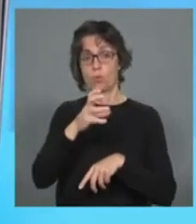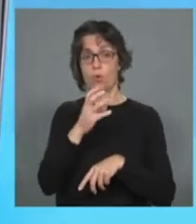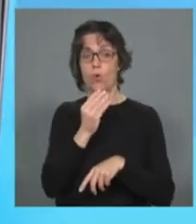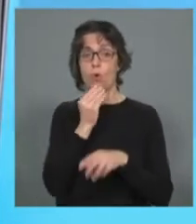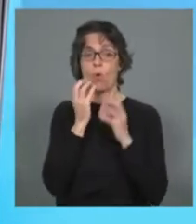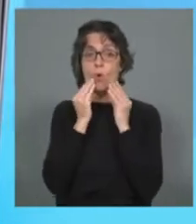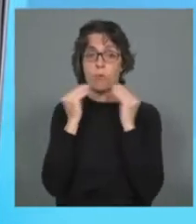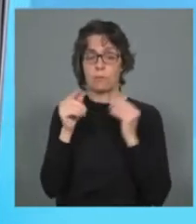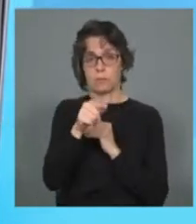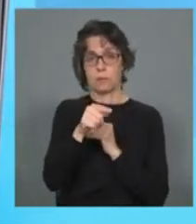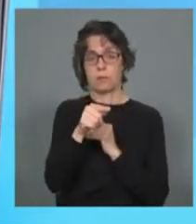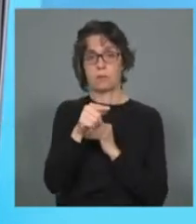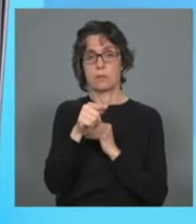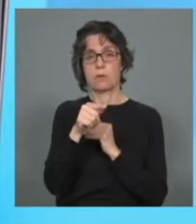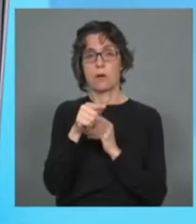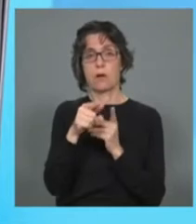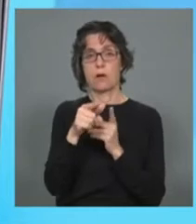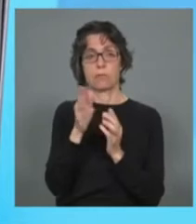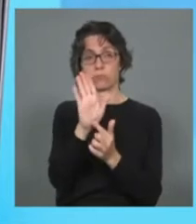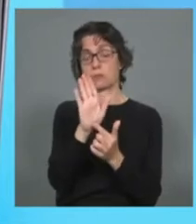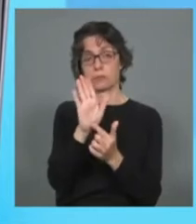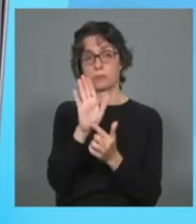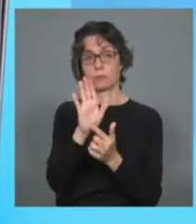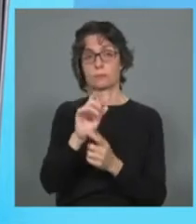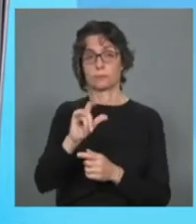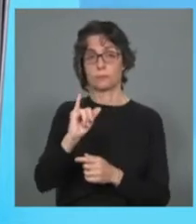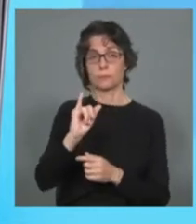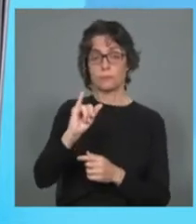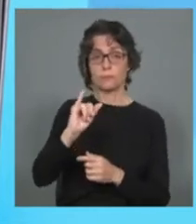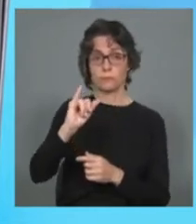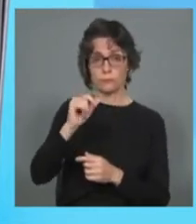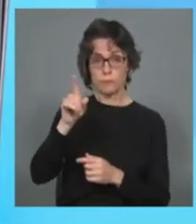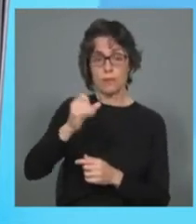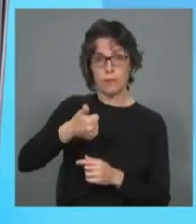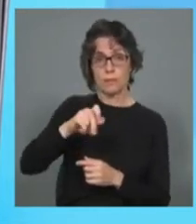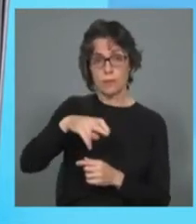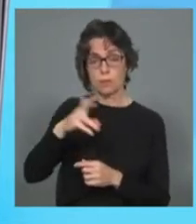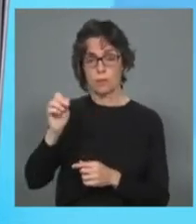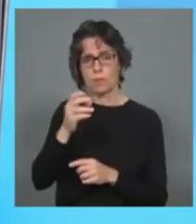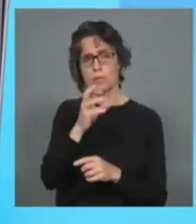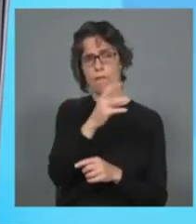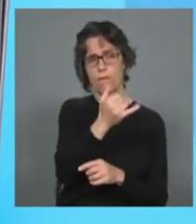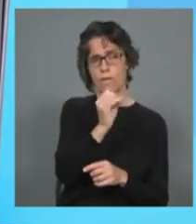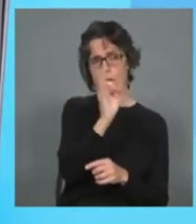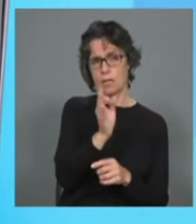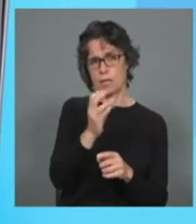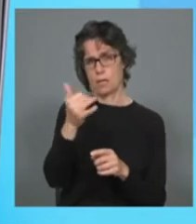do globo, portanto o Médio Oriente, é um país que ainda tem cerca de 20 a 30% da população é cristã,